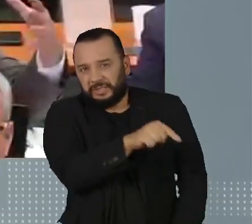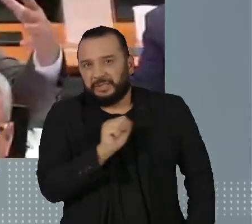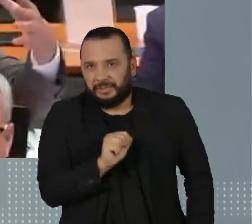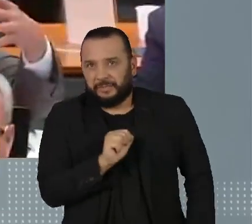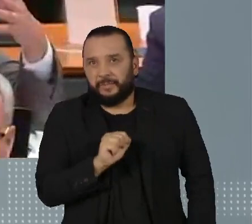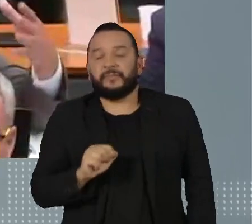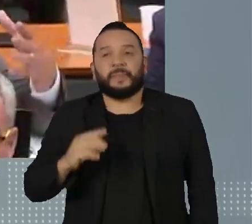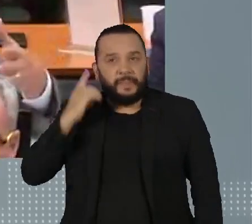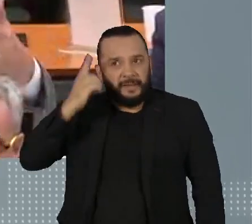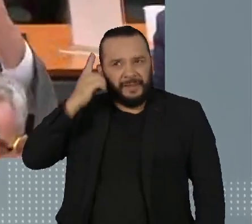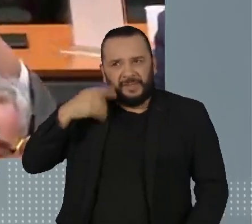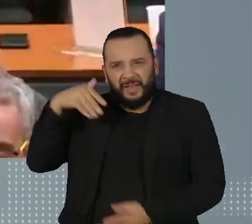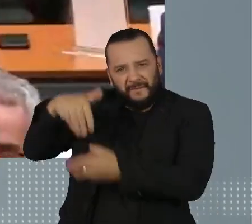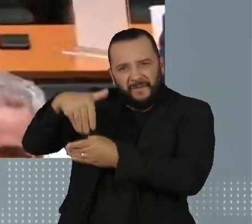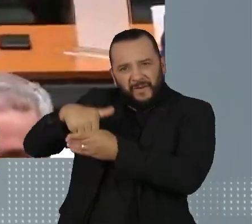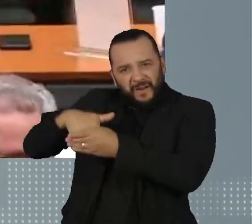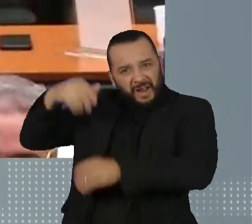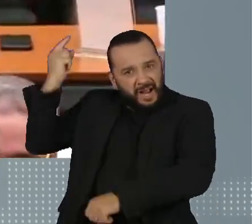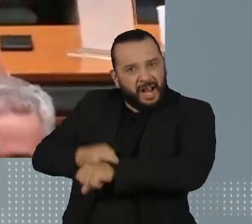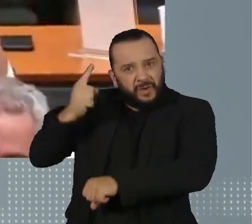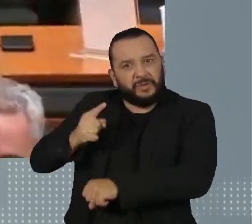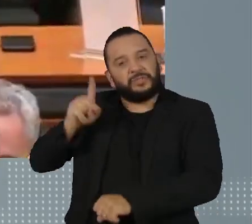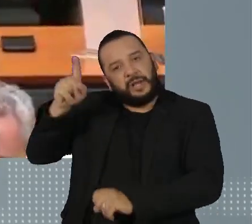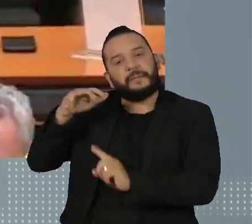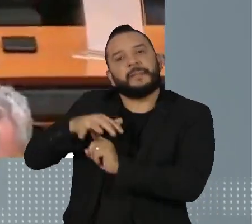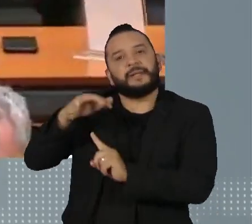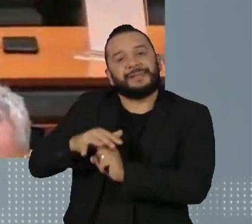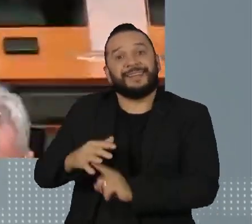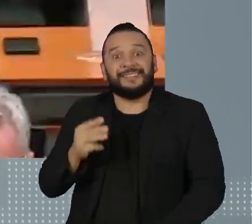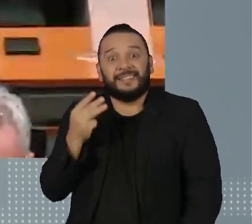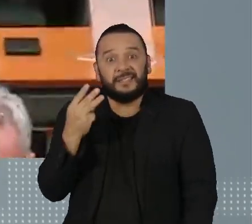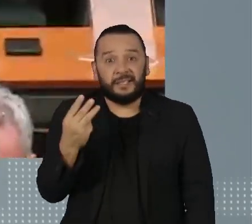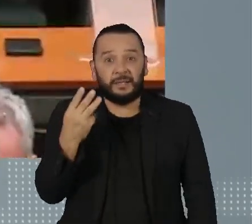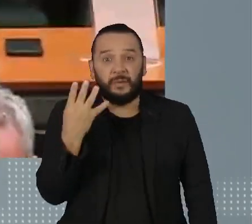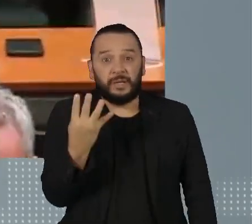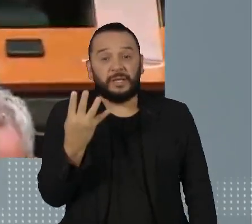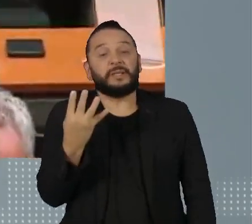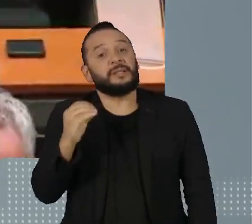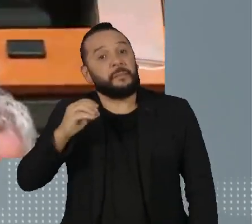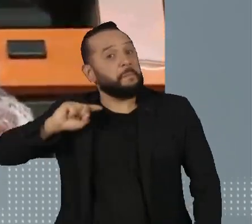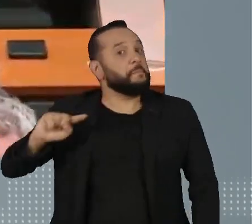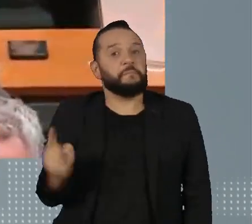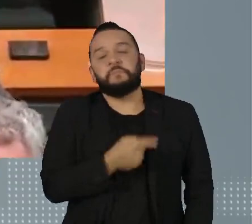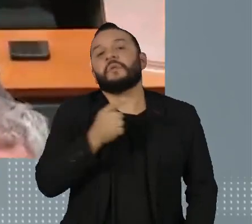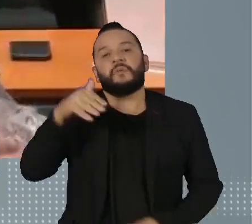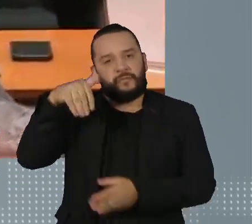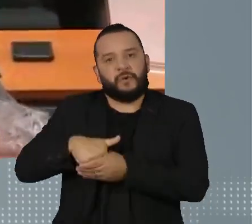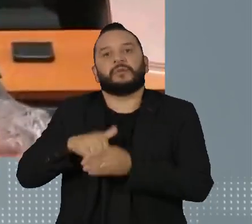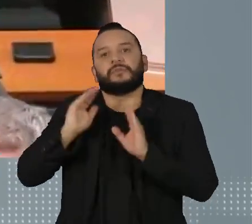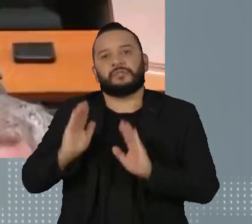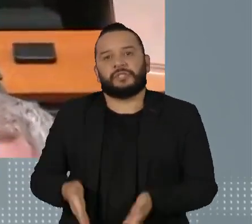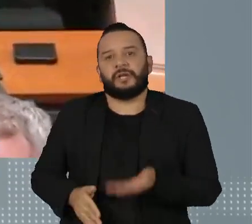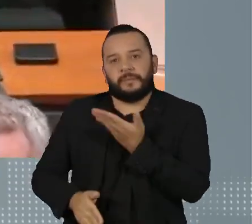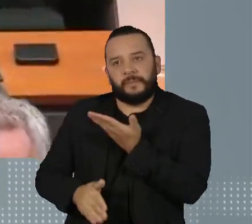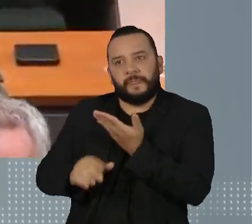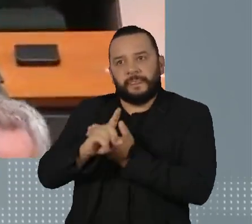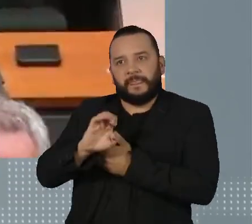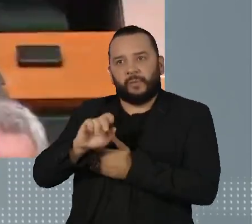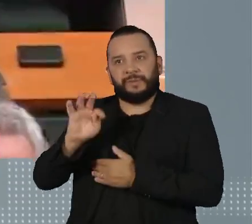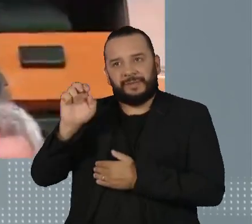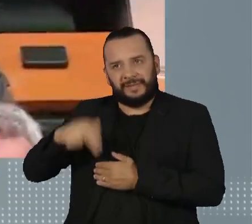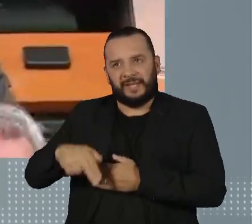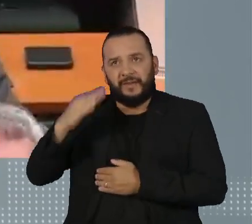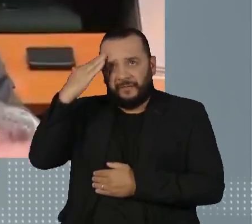Deputado mais votado do Paraná, com mais de 340 mil votos, Dallagnol ficou conhecido por ter